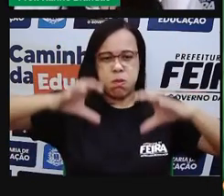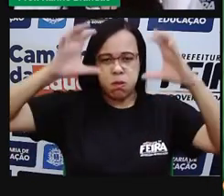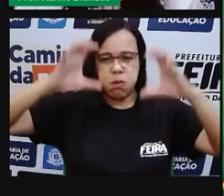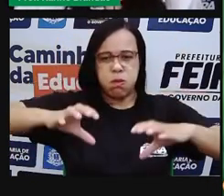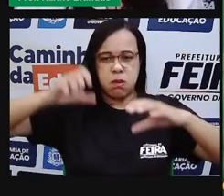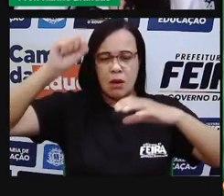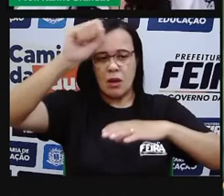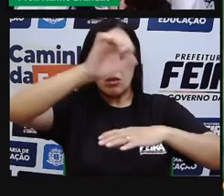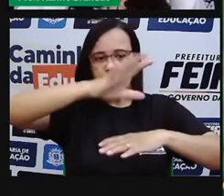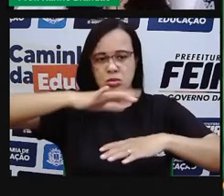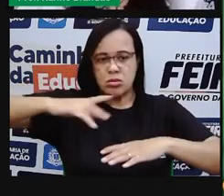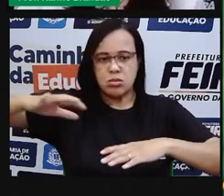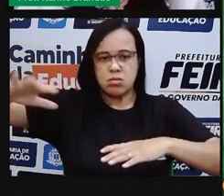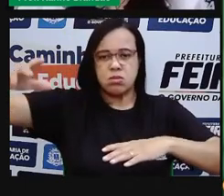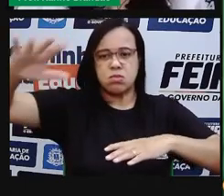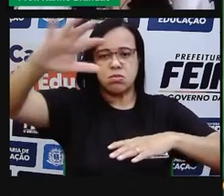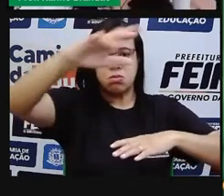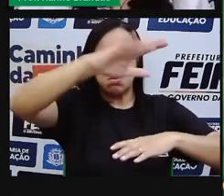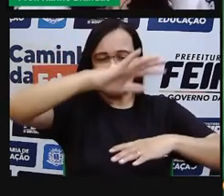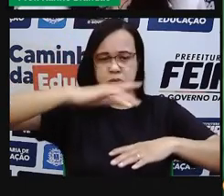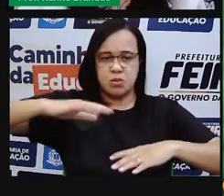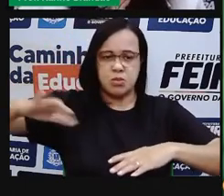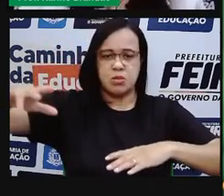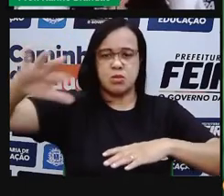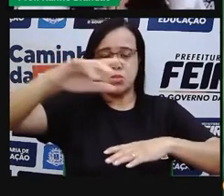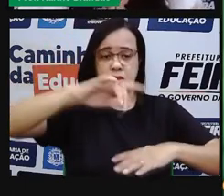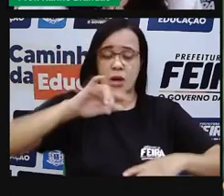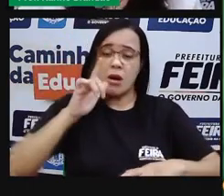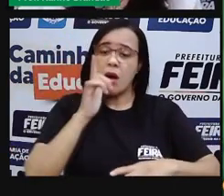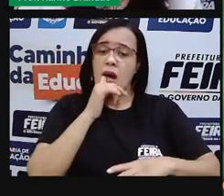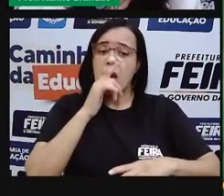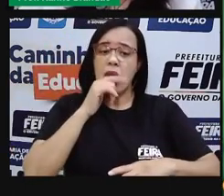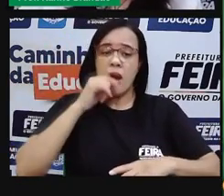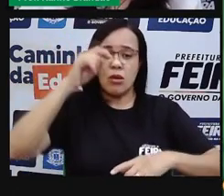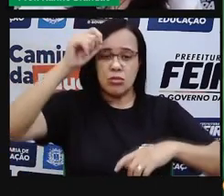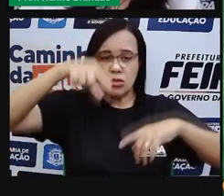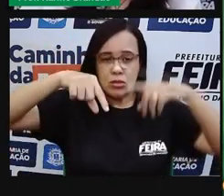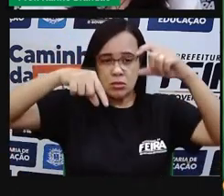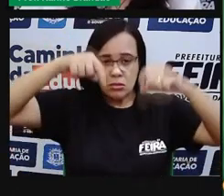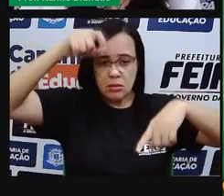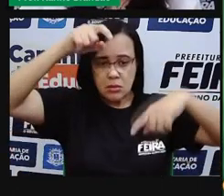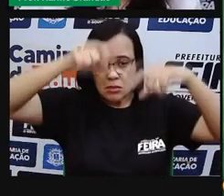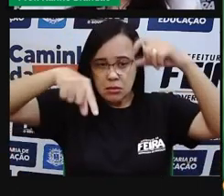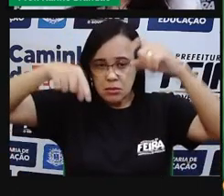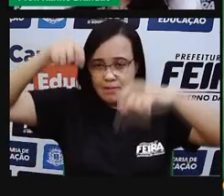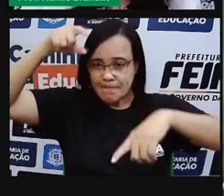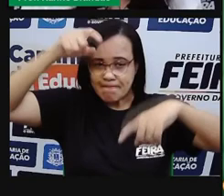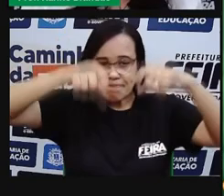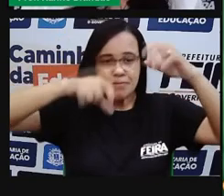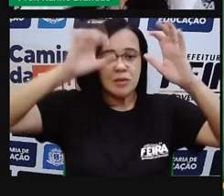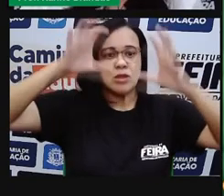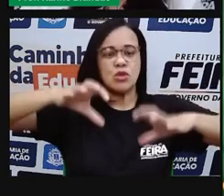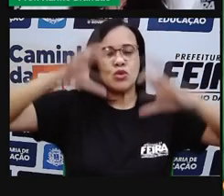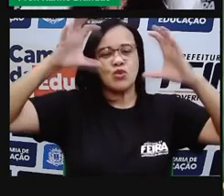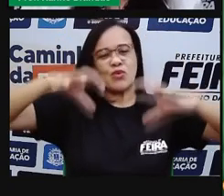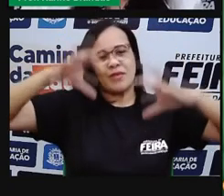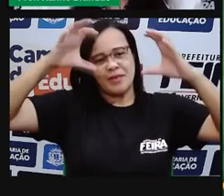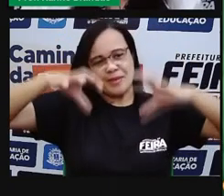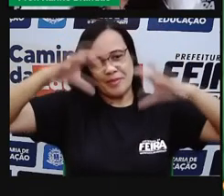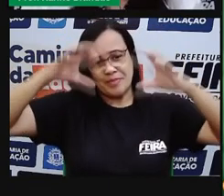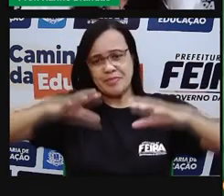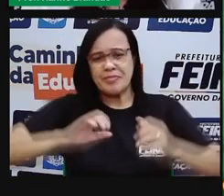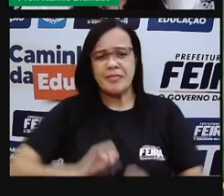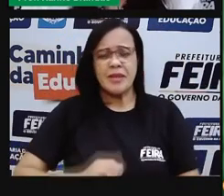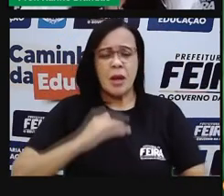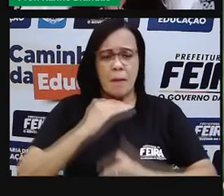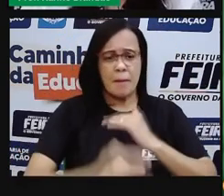nuvem derramando essa água, essas cutículas de água na forma de chuva. Esse processo